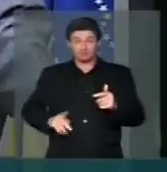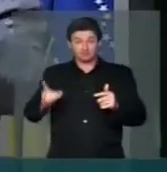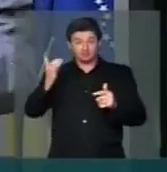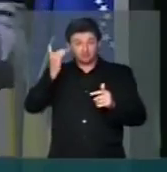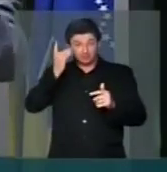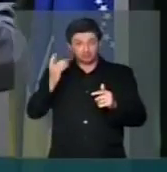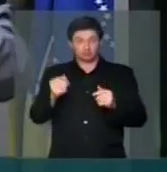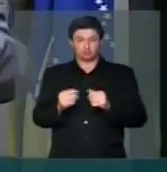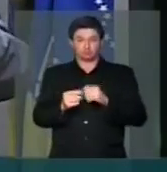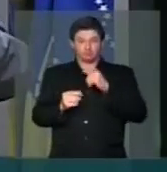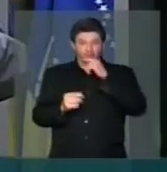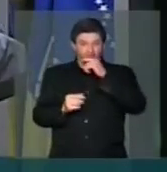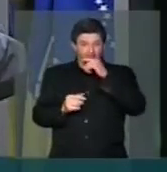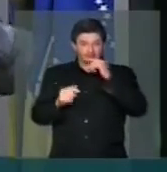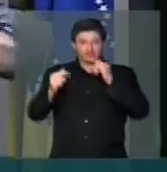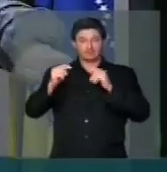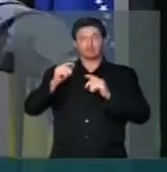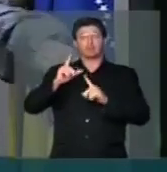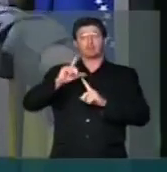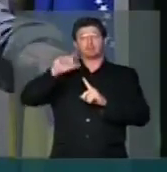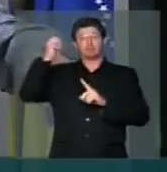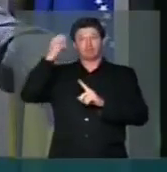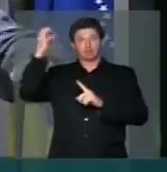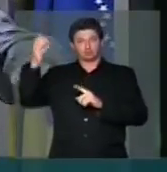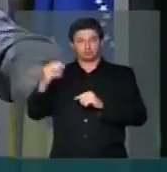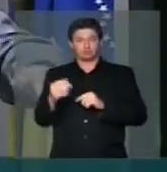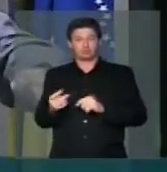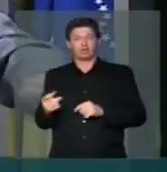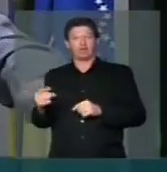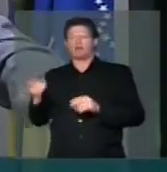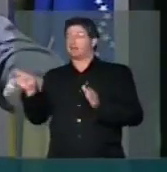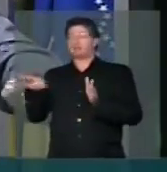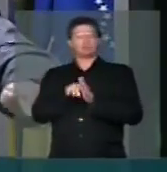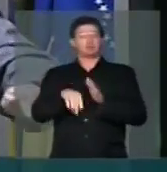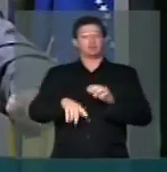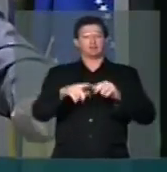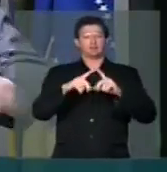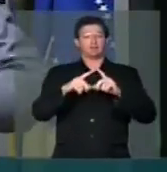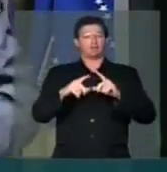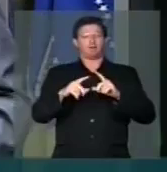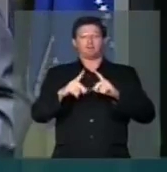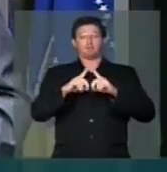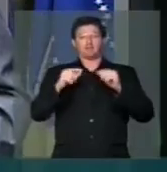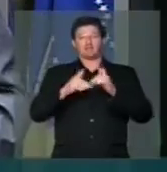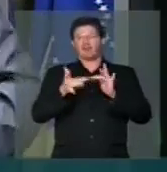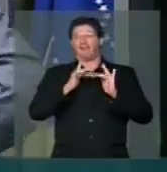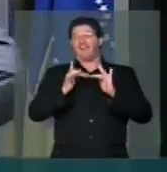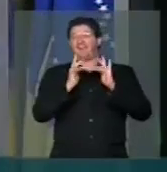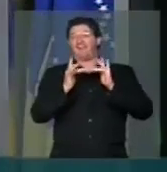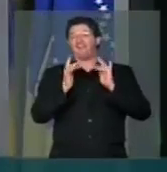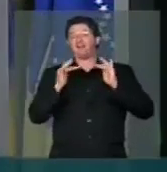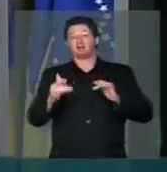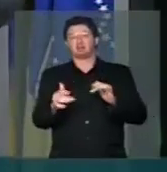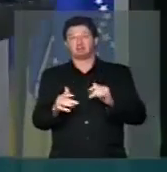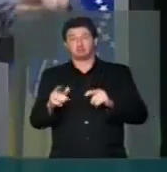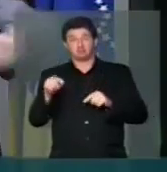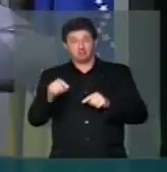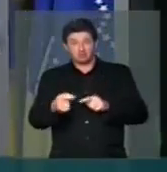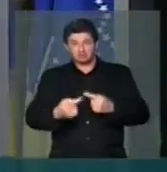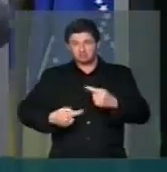do Brasil e veio para Brasília fazer articulações. Essas